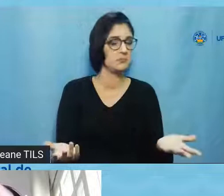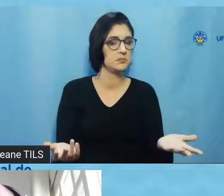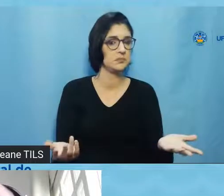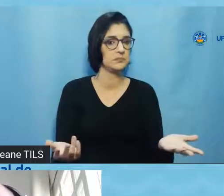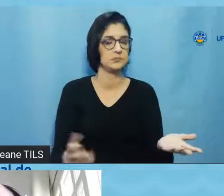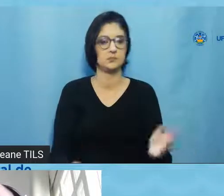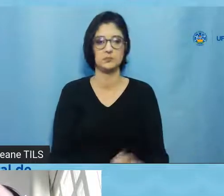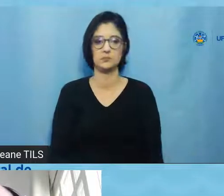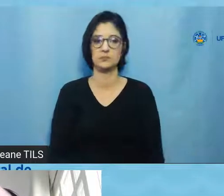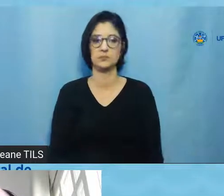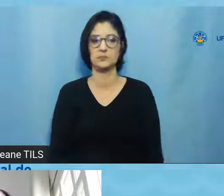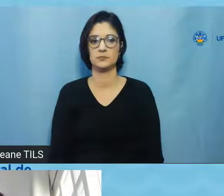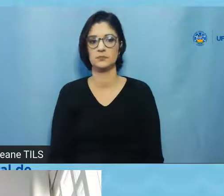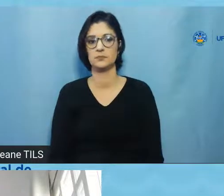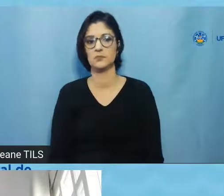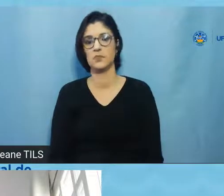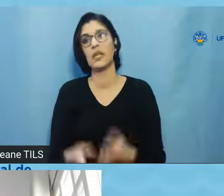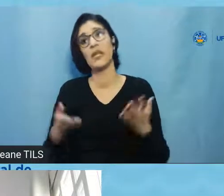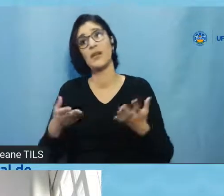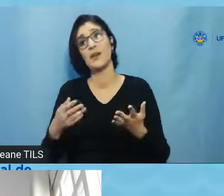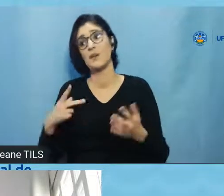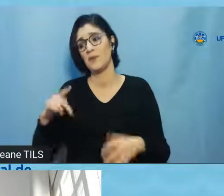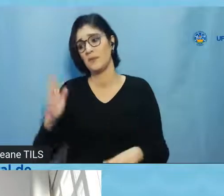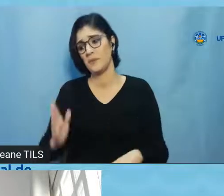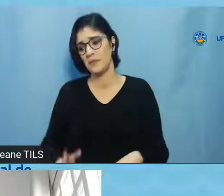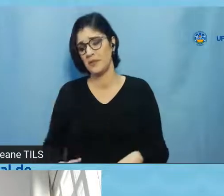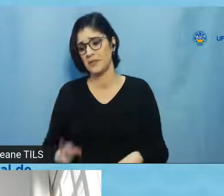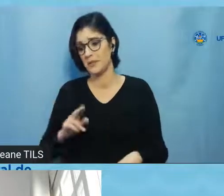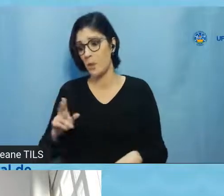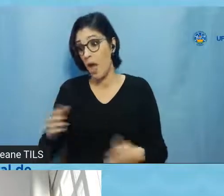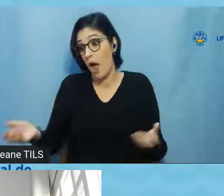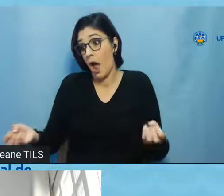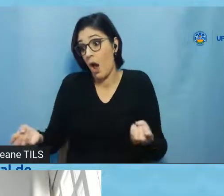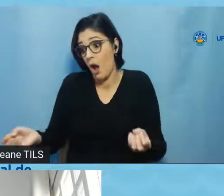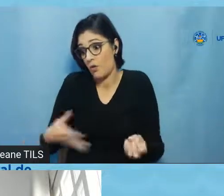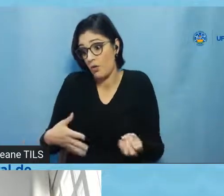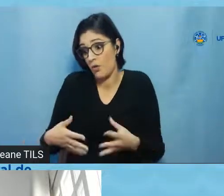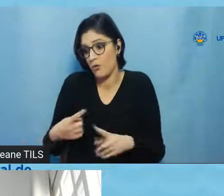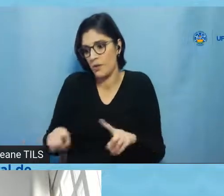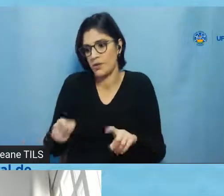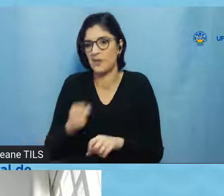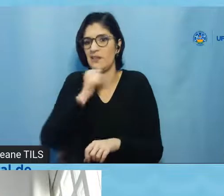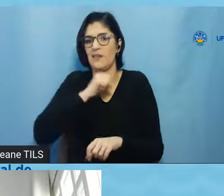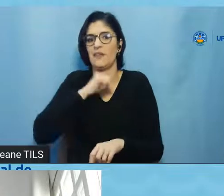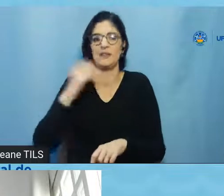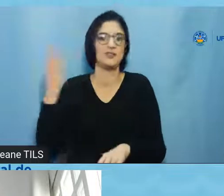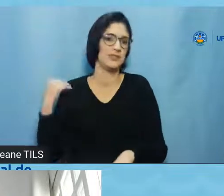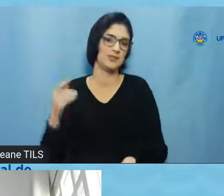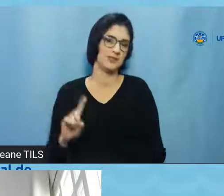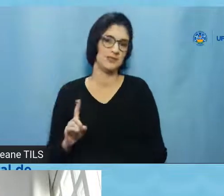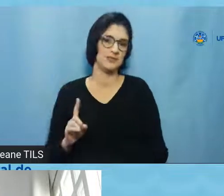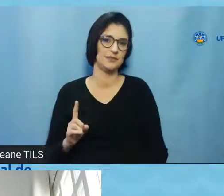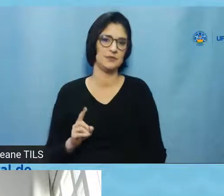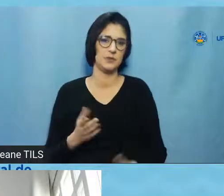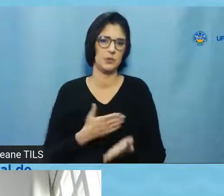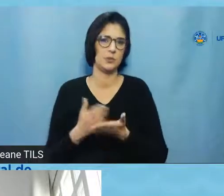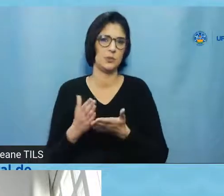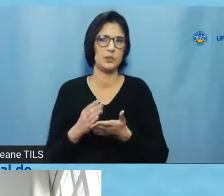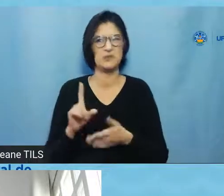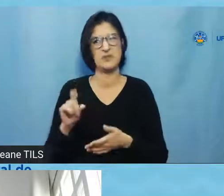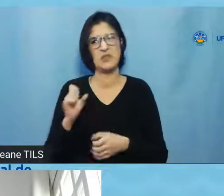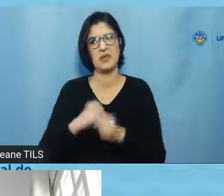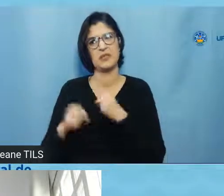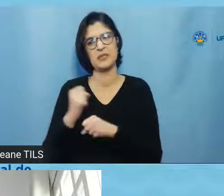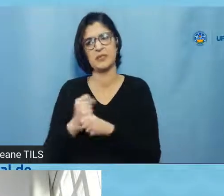a Plataforma Brasil não é tão recente, mas não é tão antiga também, é coisa de 10 anos,